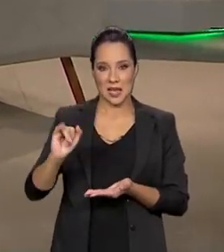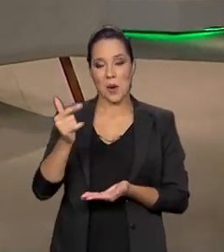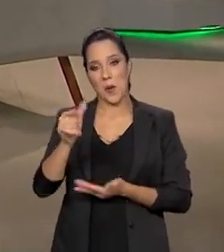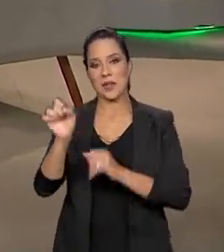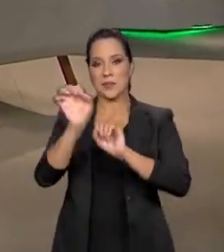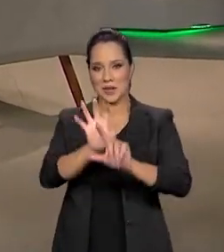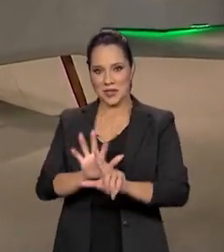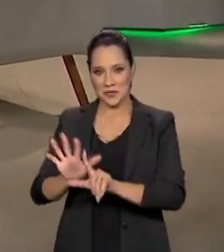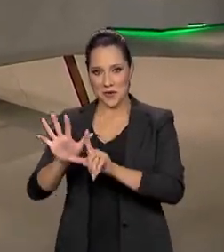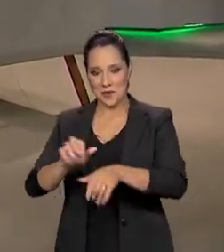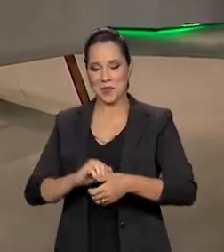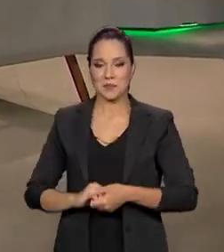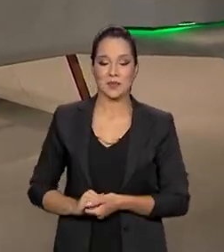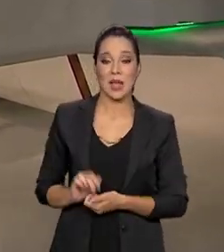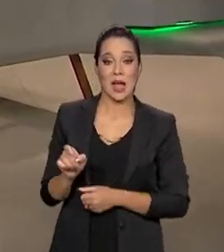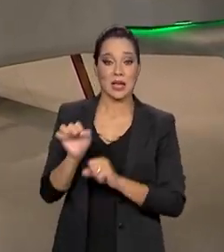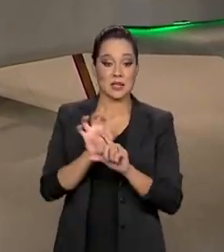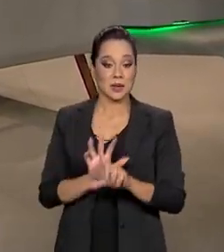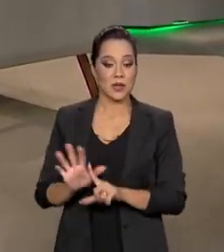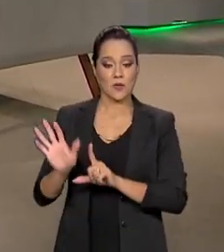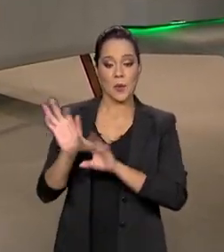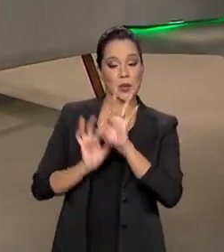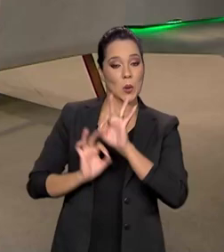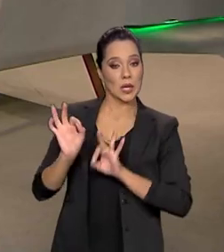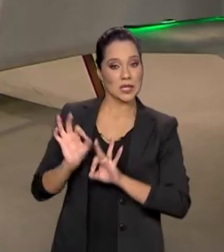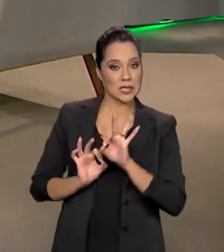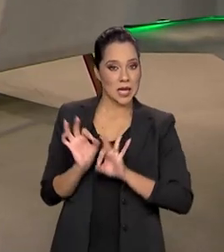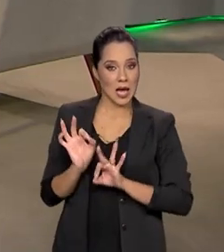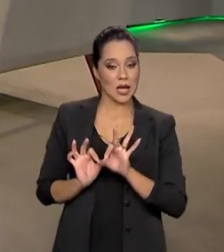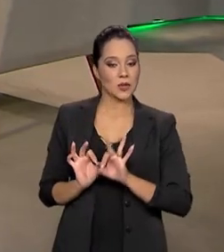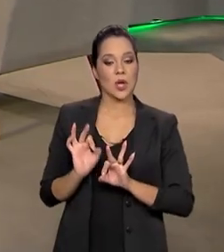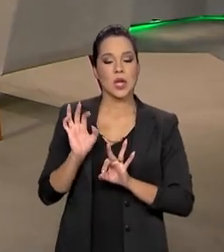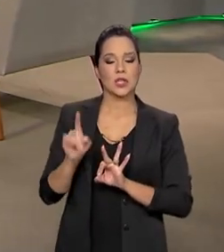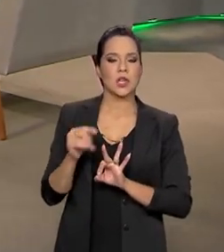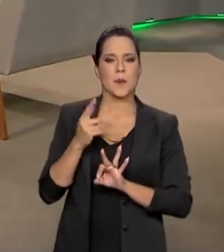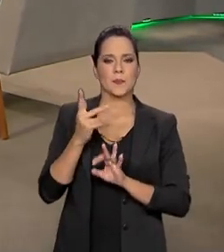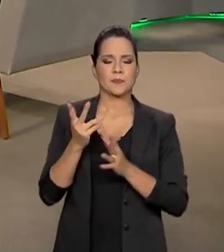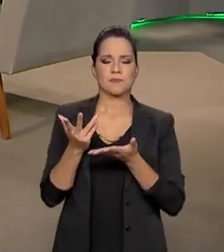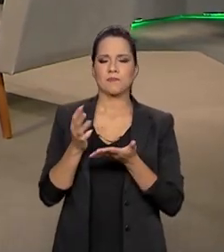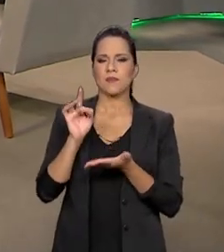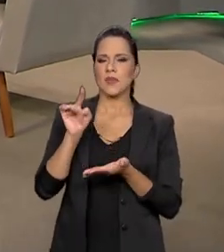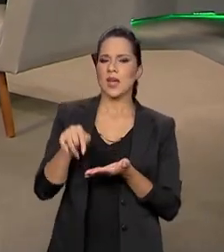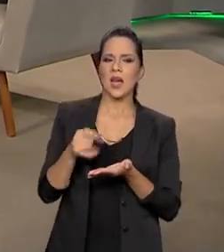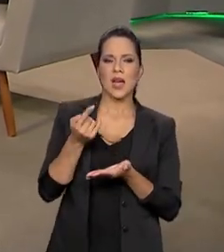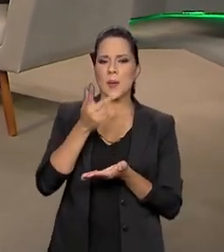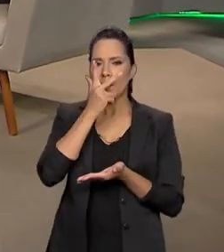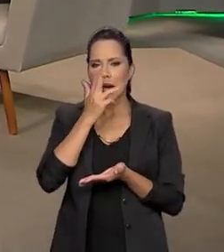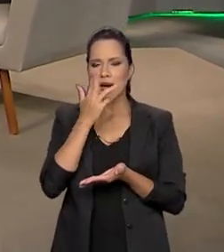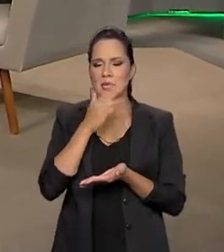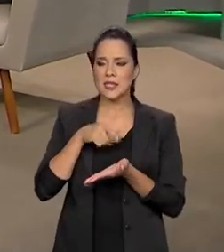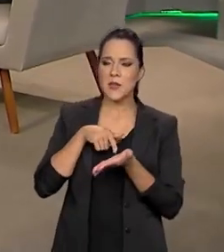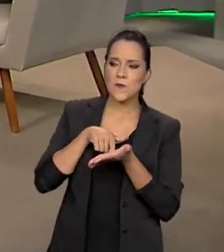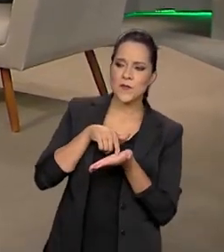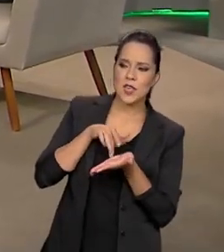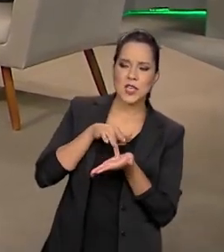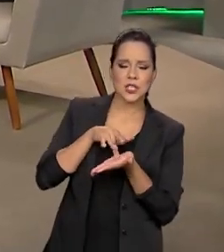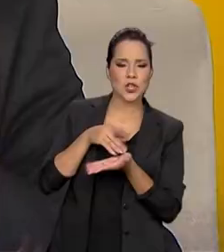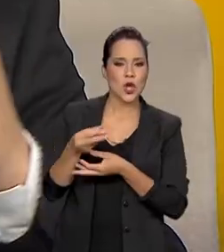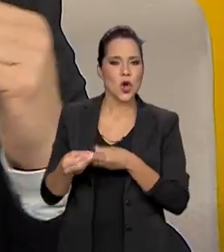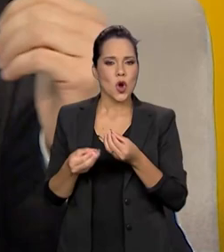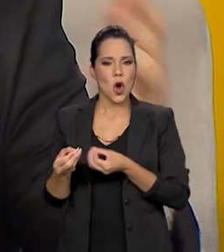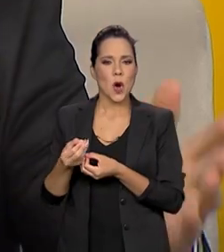tem ali organizado um simulador que contempla aí os setores da